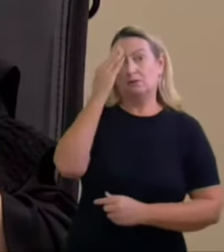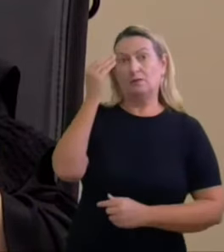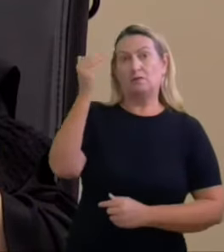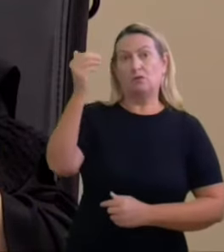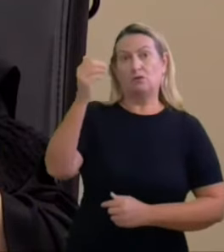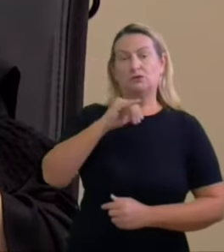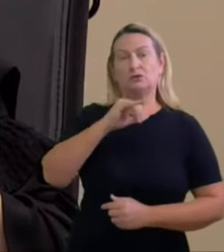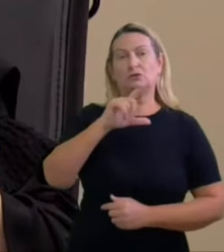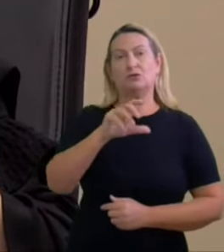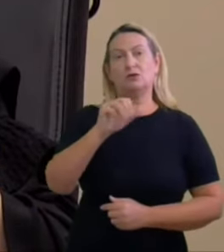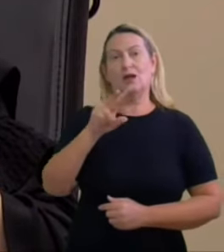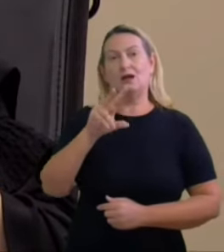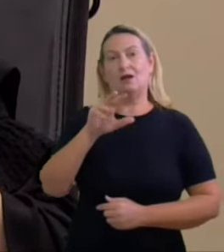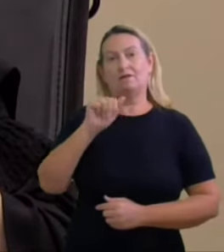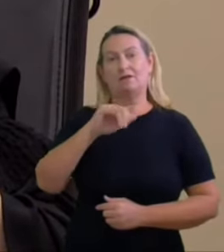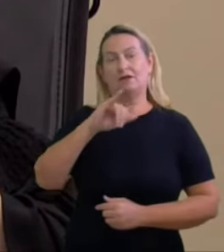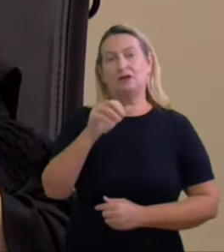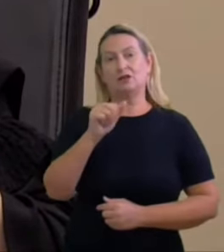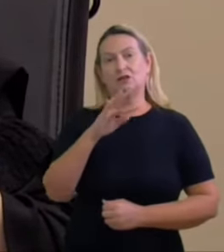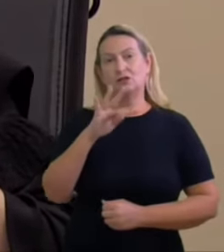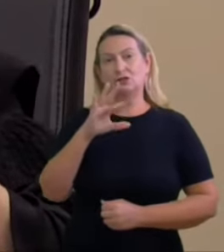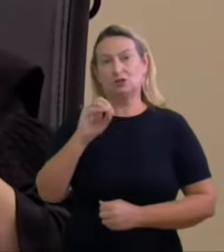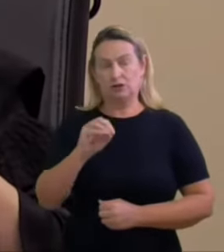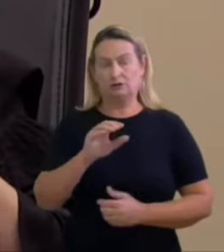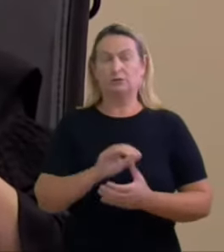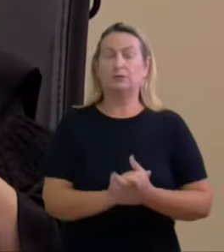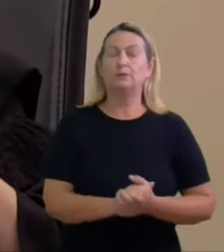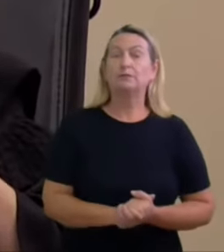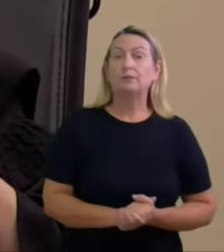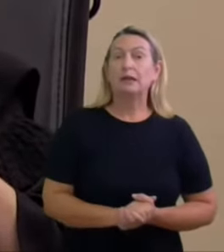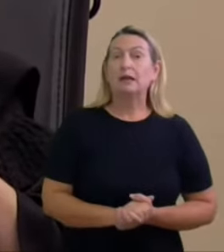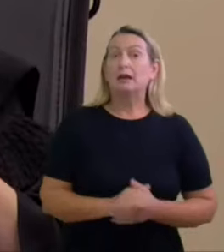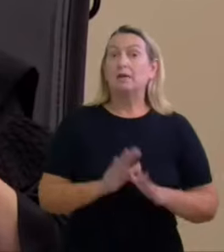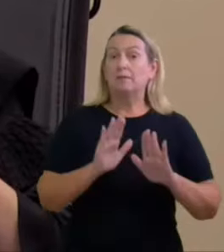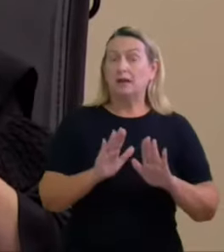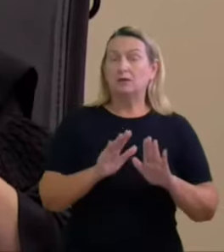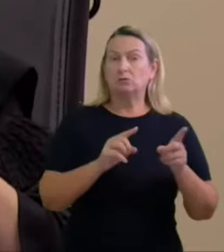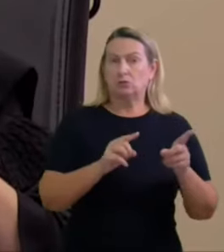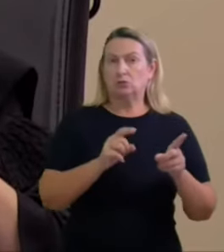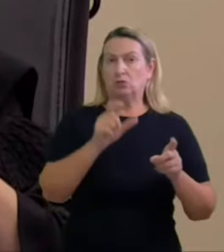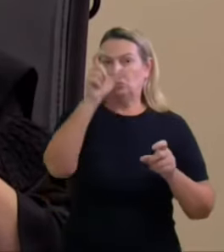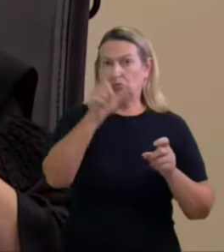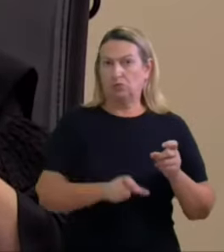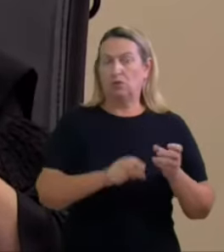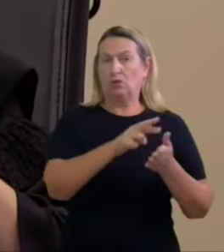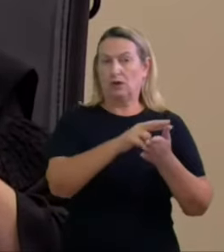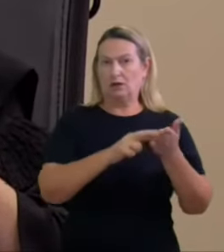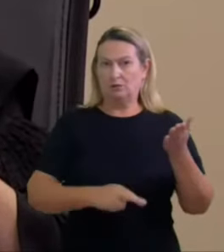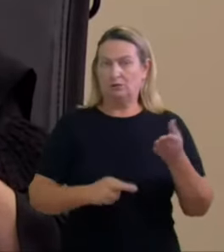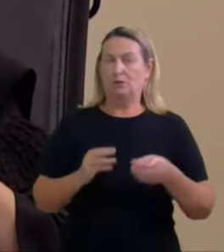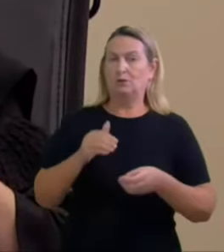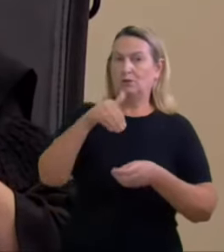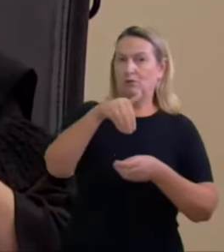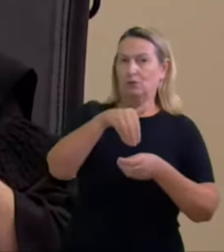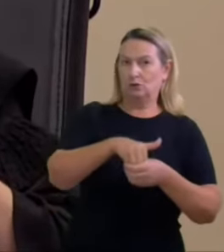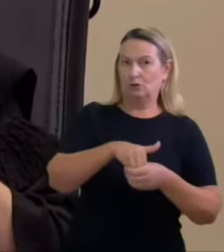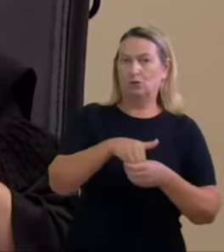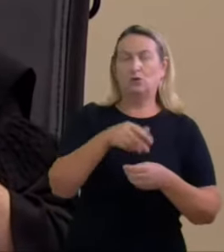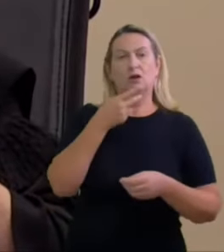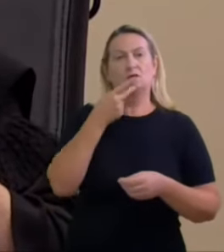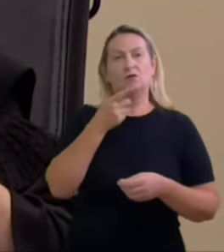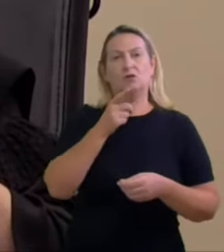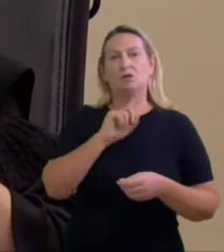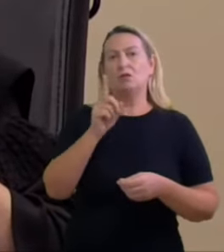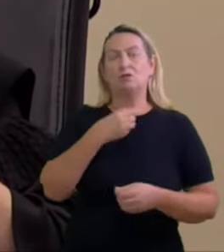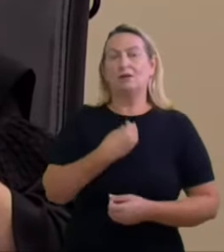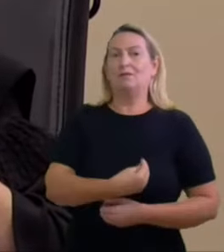respeitável divergência ao explicar sua concordância afirma que não que não era pela biografia